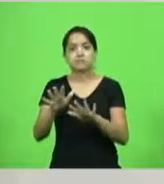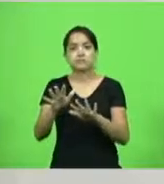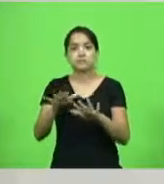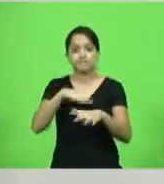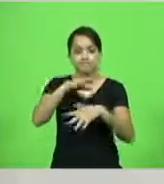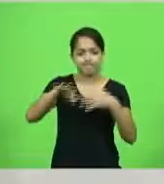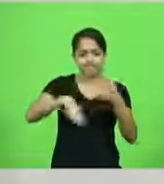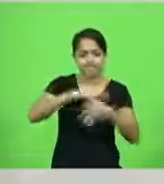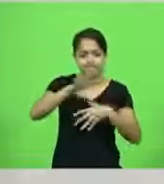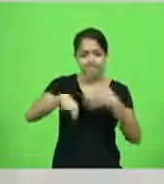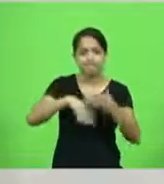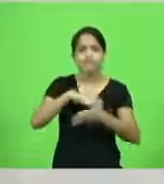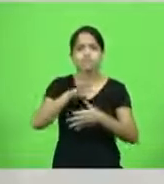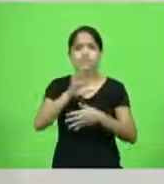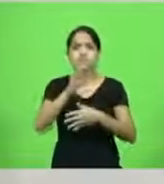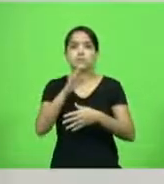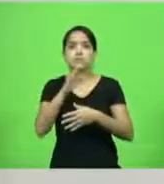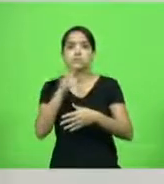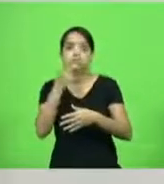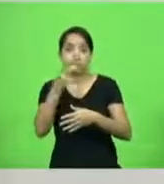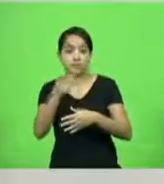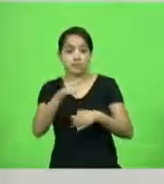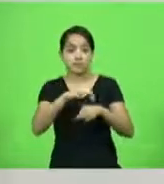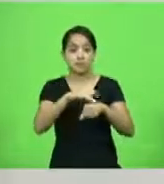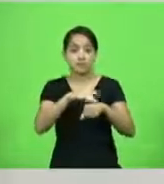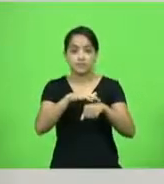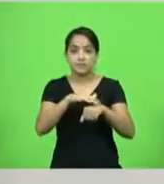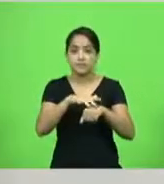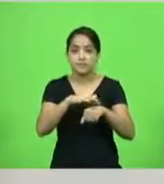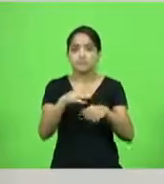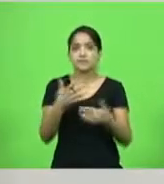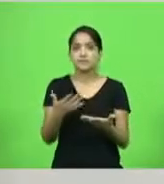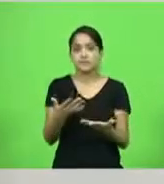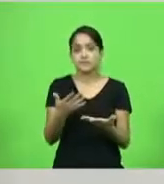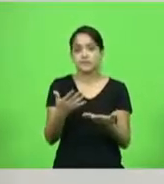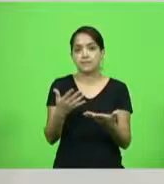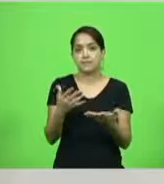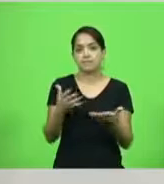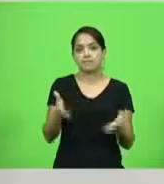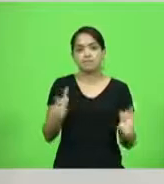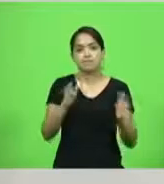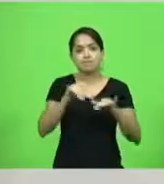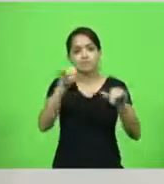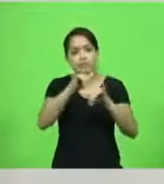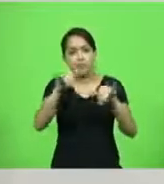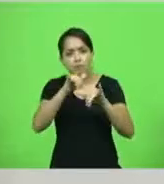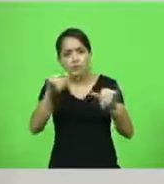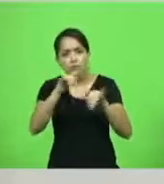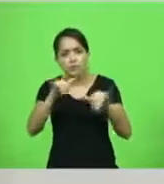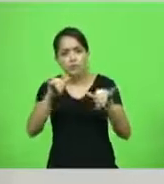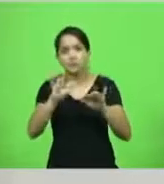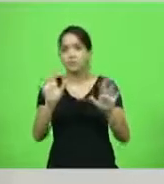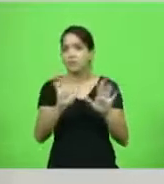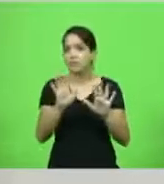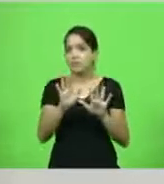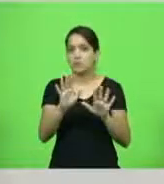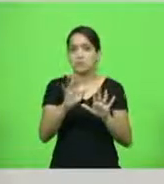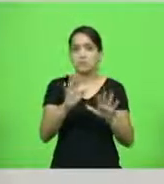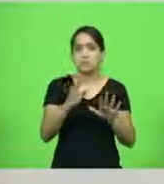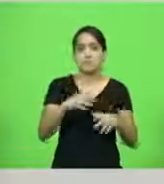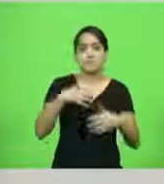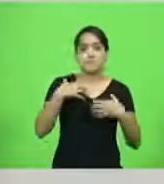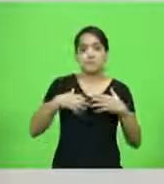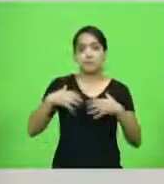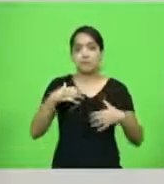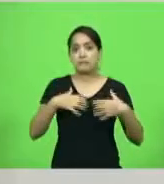uma doença, essa mesma emissora, quando ela fala de uma doença, ela não está promovendo informação, ela está promovendo terror no coração das pessoas. Para